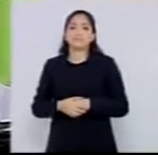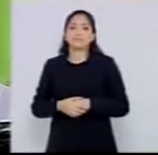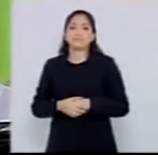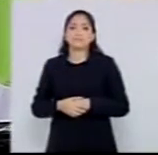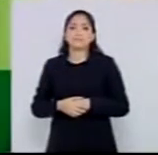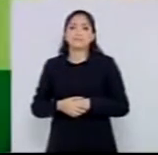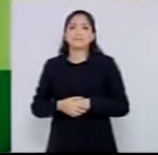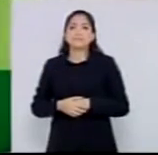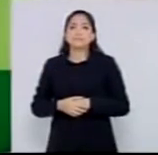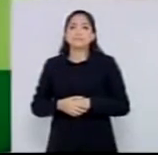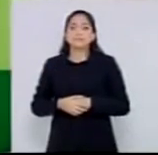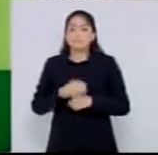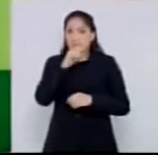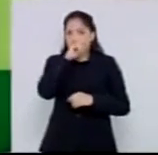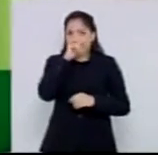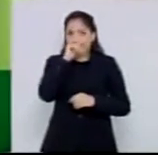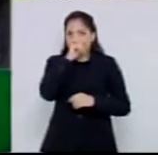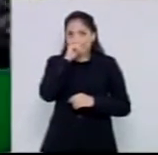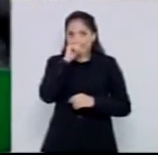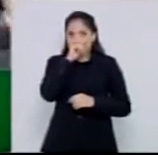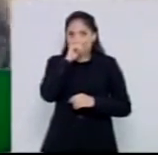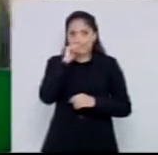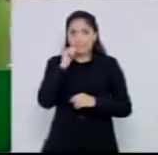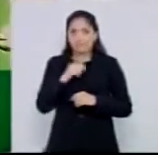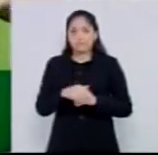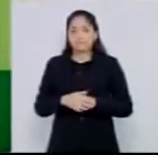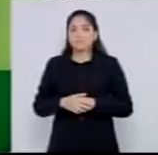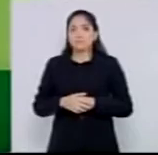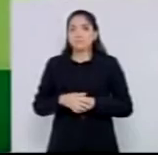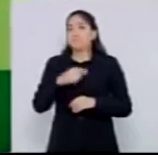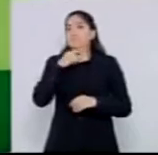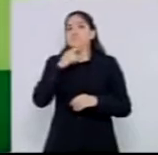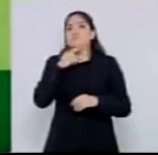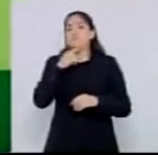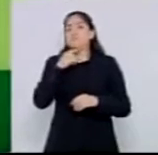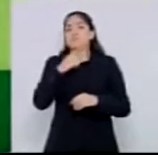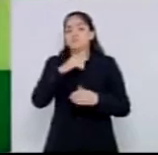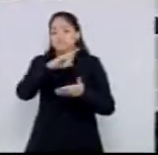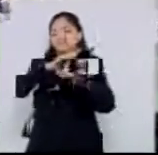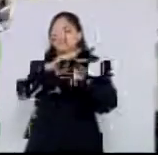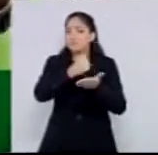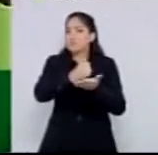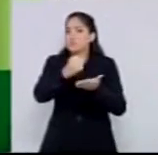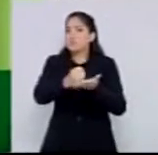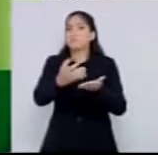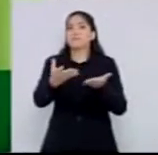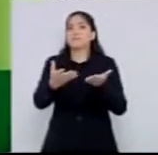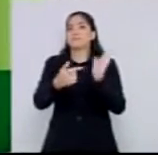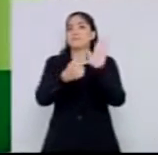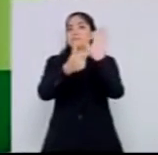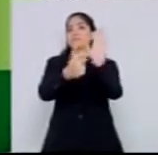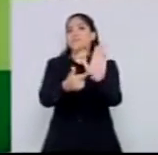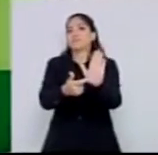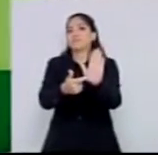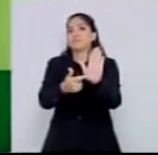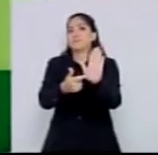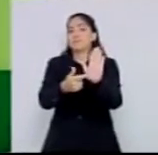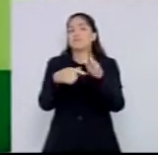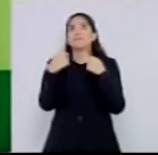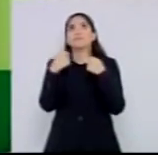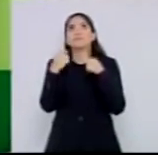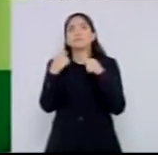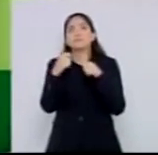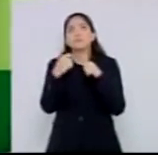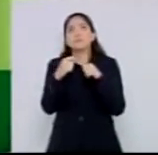não conseguiu as certidões, não conseguiu apresentar, aí eu tive que ouvir gente, eu tive que